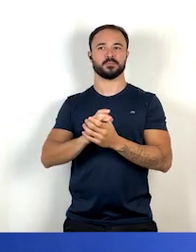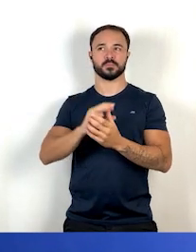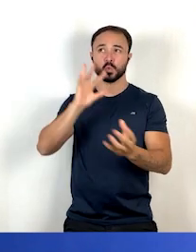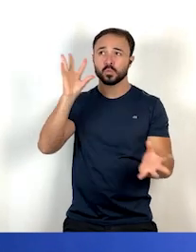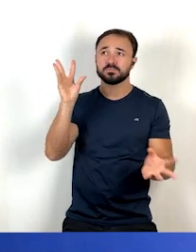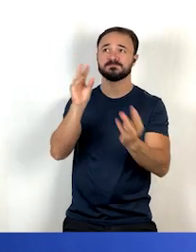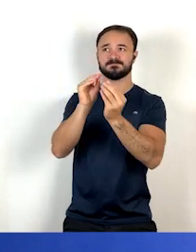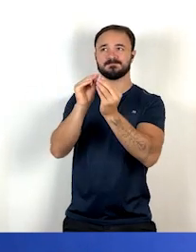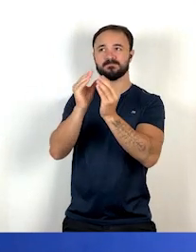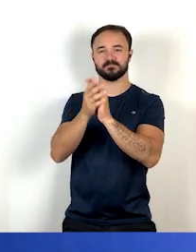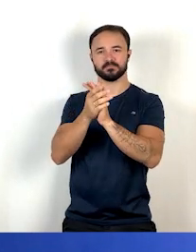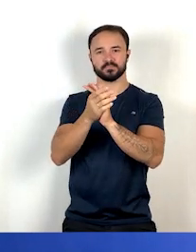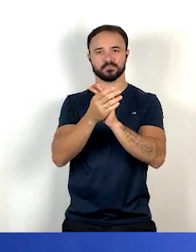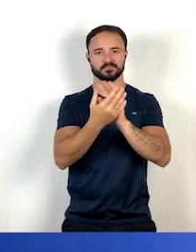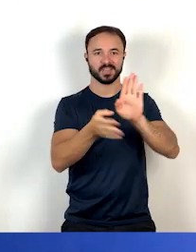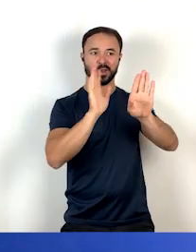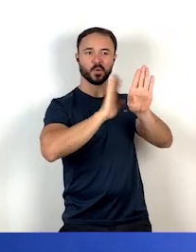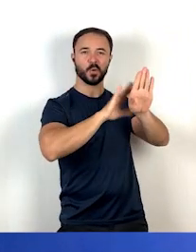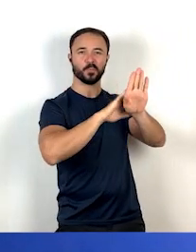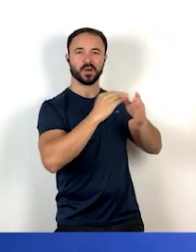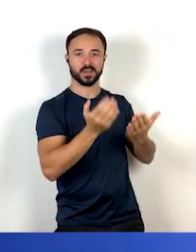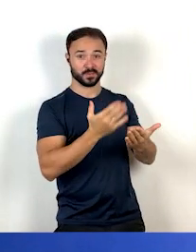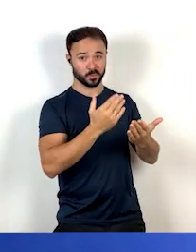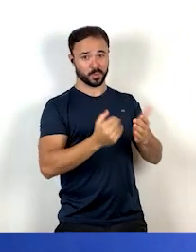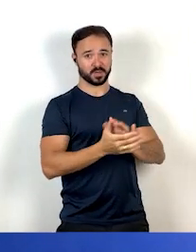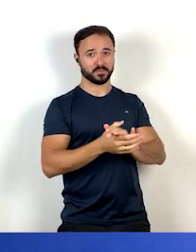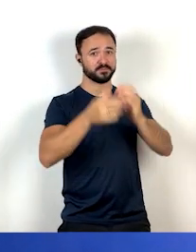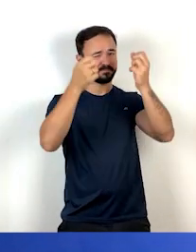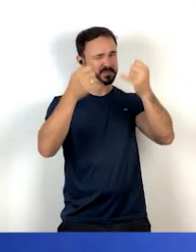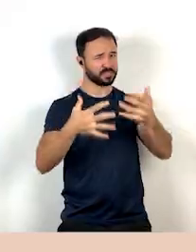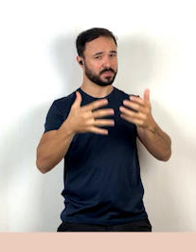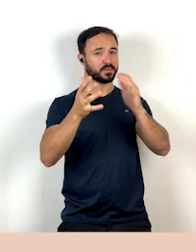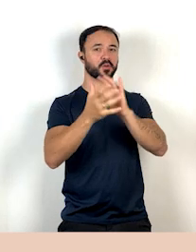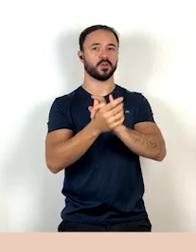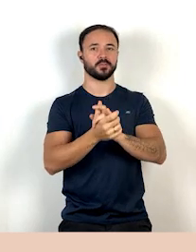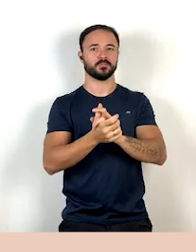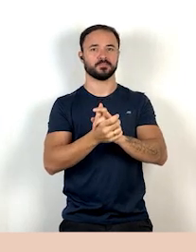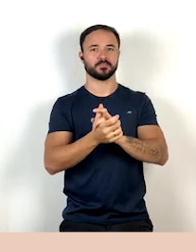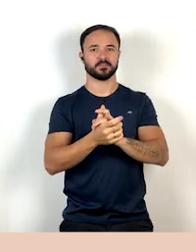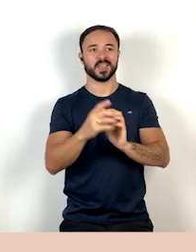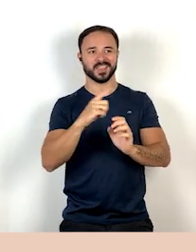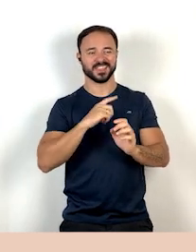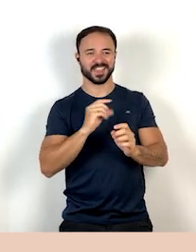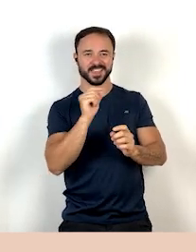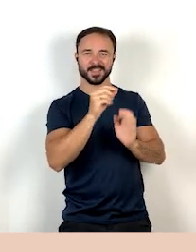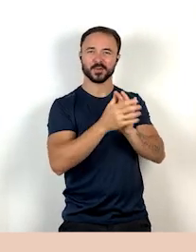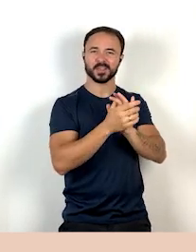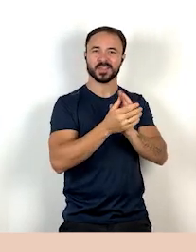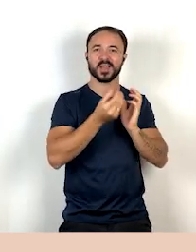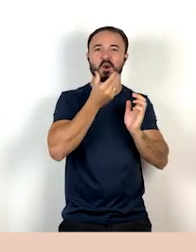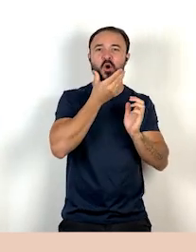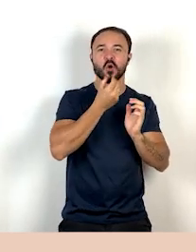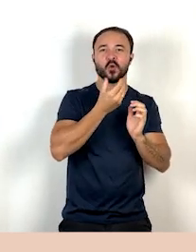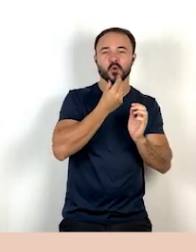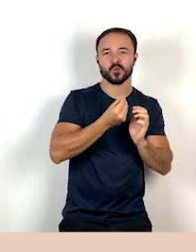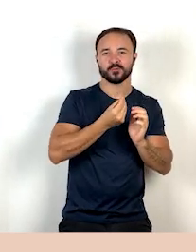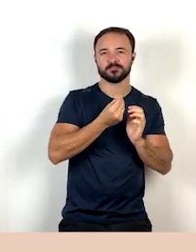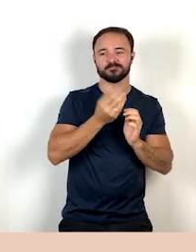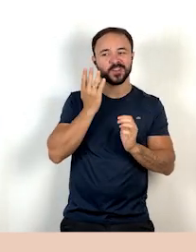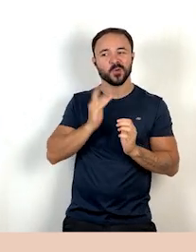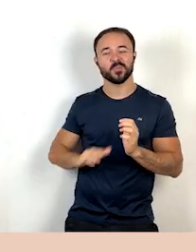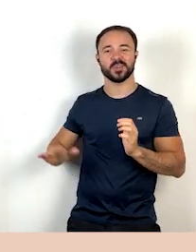O resumo que vem atrás no livro diz assim, A ginga do moleque é fazer o